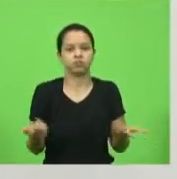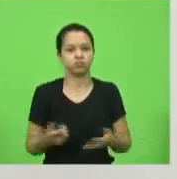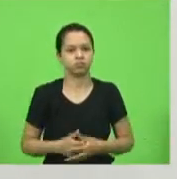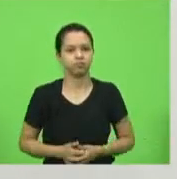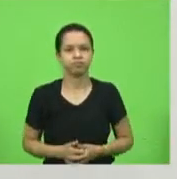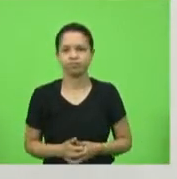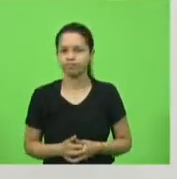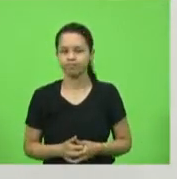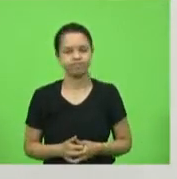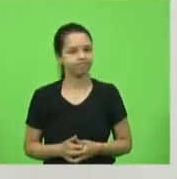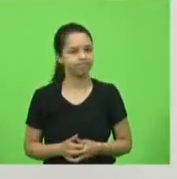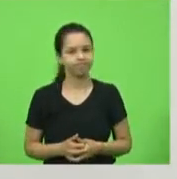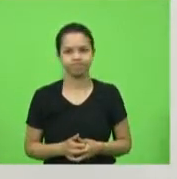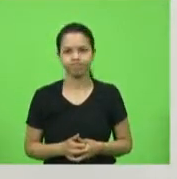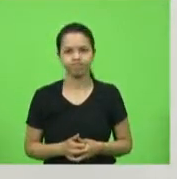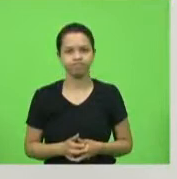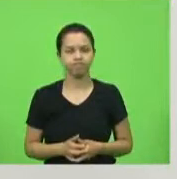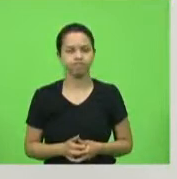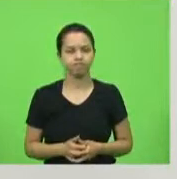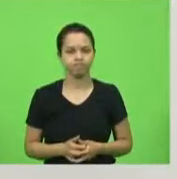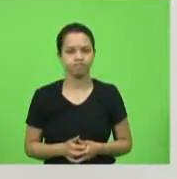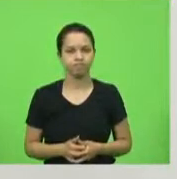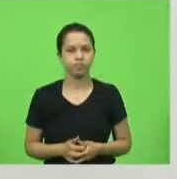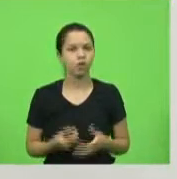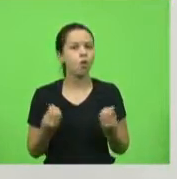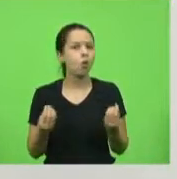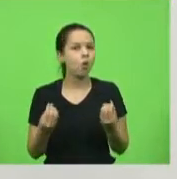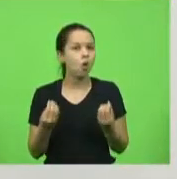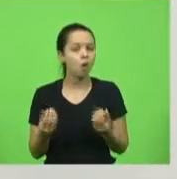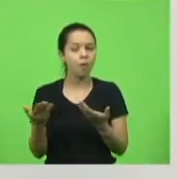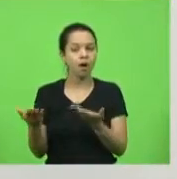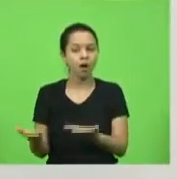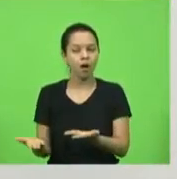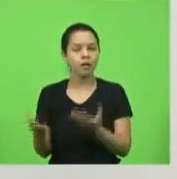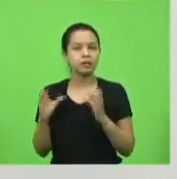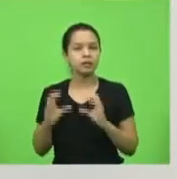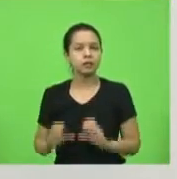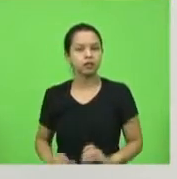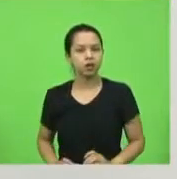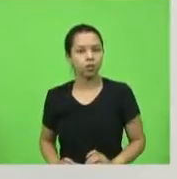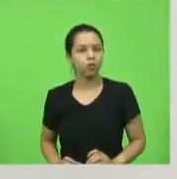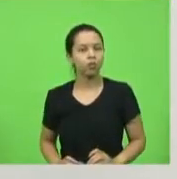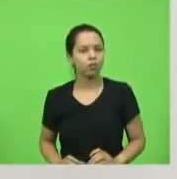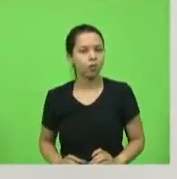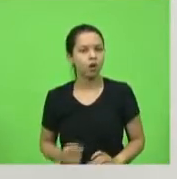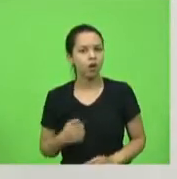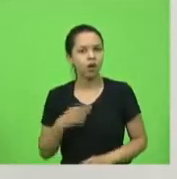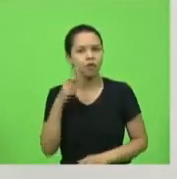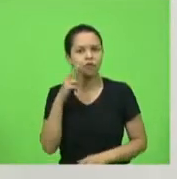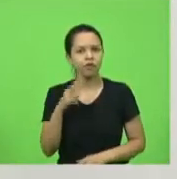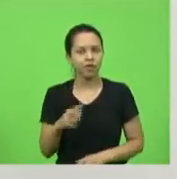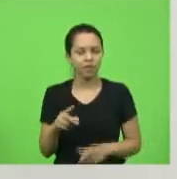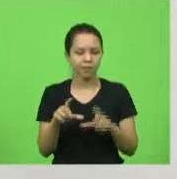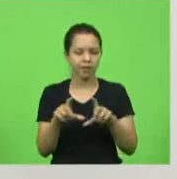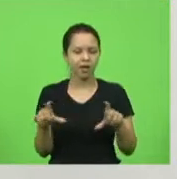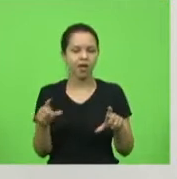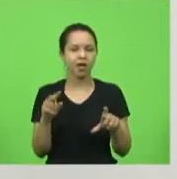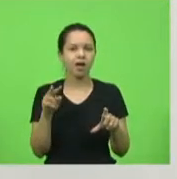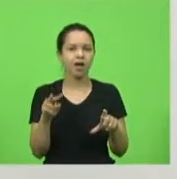É insuportável. Como é que o cidadão, daqui a pouco, eu vi um bannerzinho desses de internet,